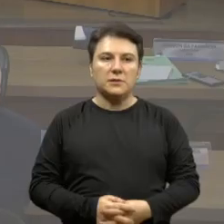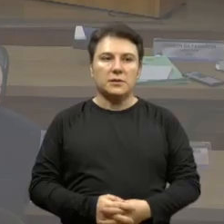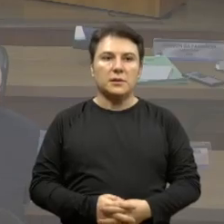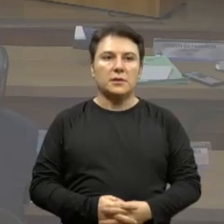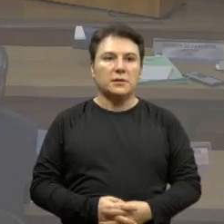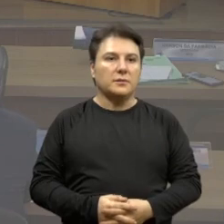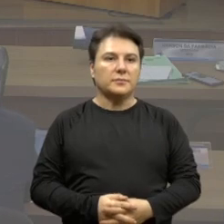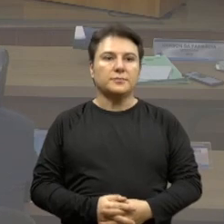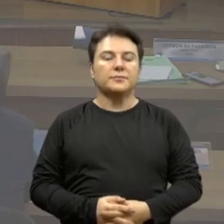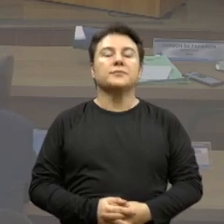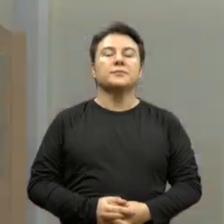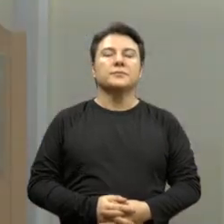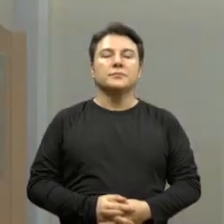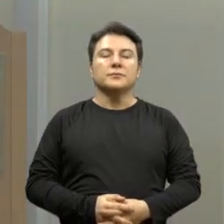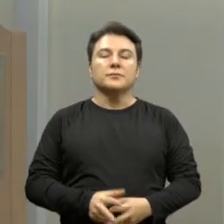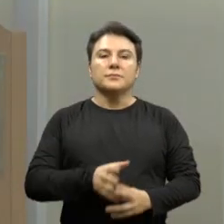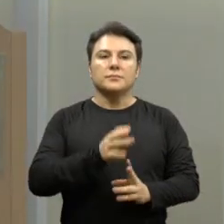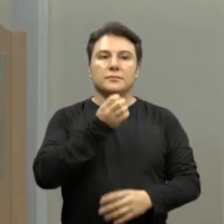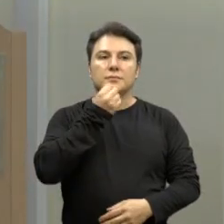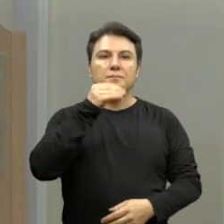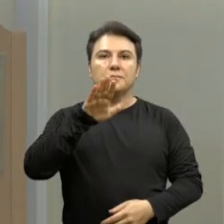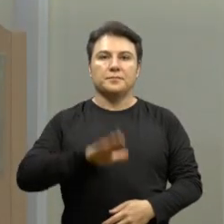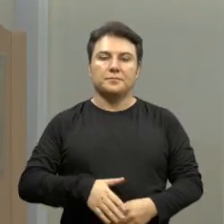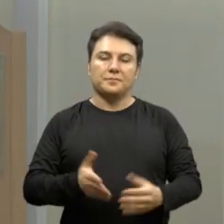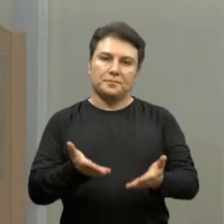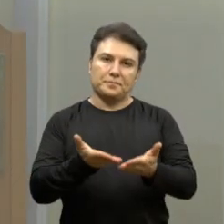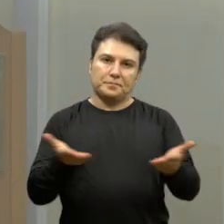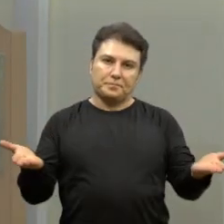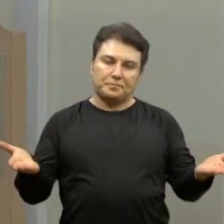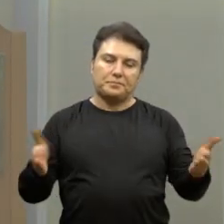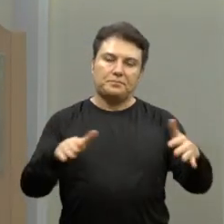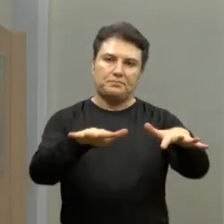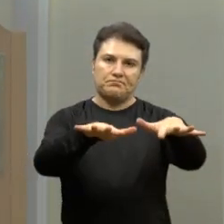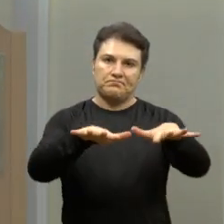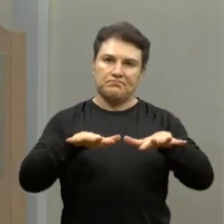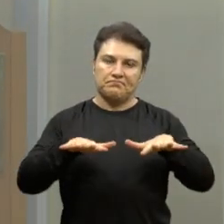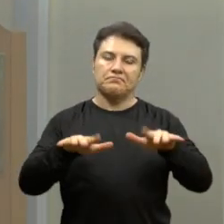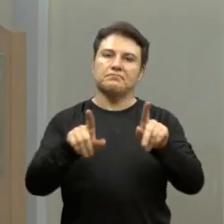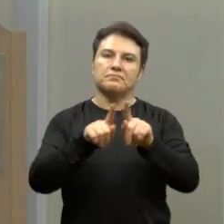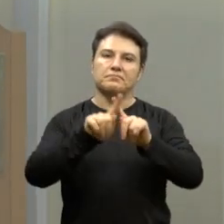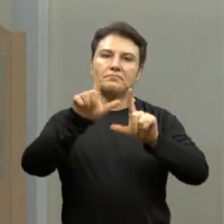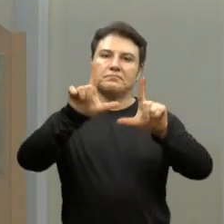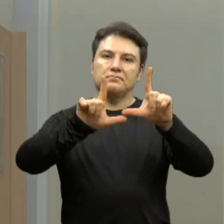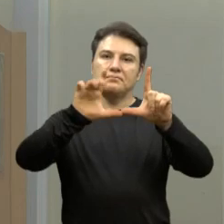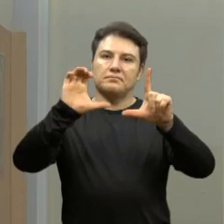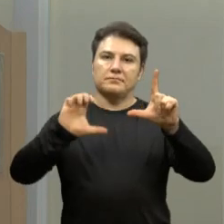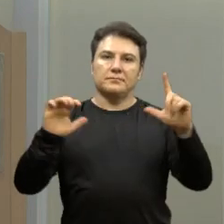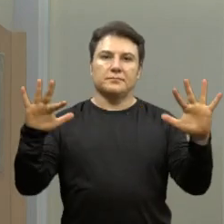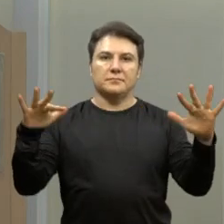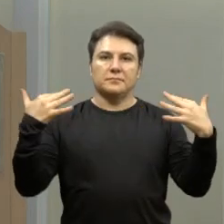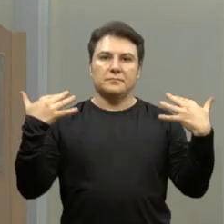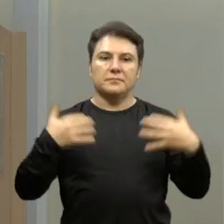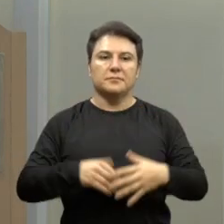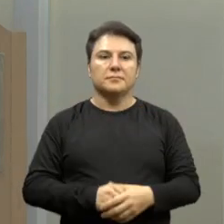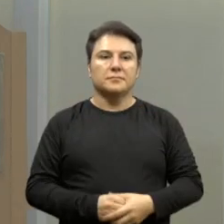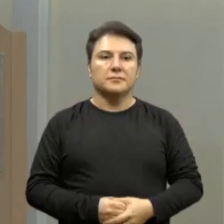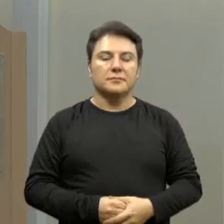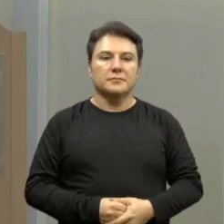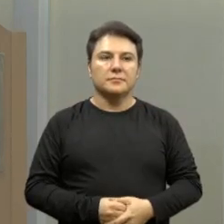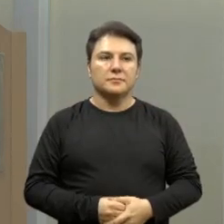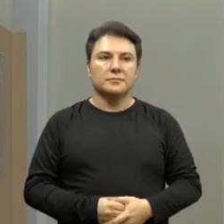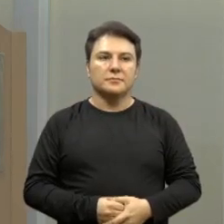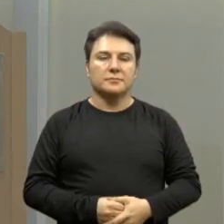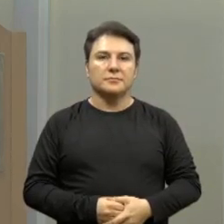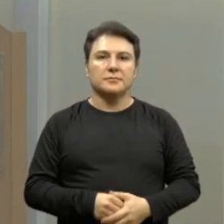Uma boa tarde a todos, novos vereadores, todos que estão acompanhando o plenário e assistindo pela transmissão. Gostaria de começar